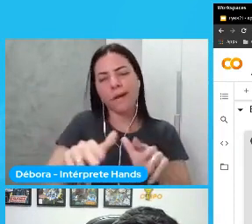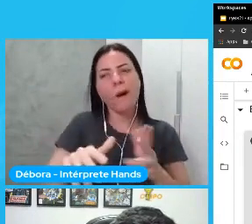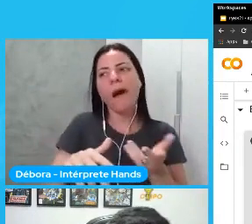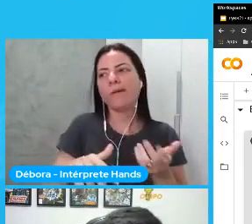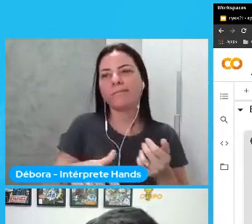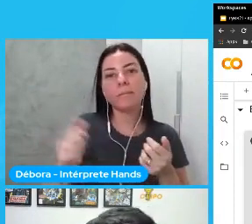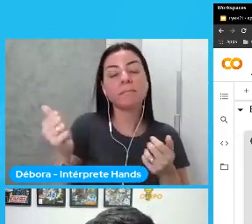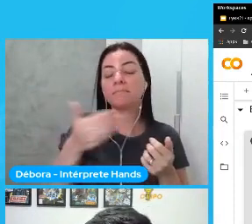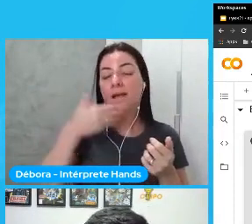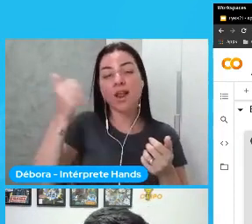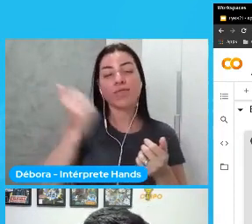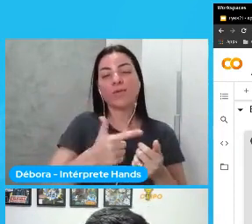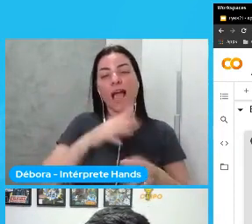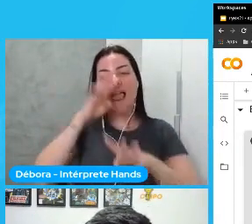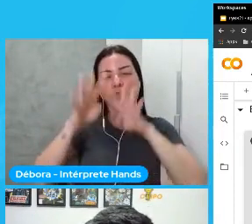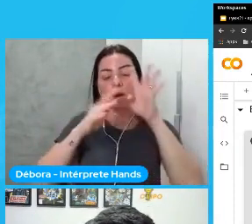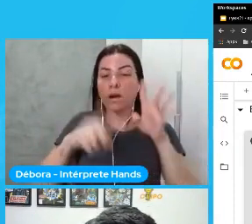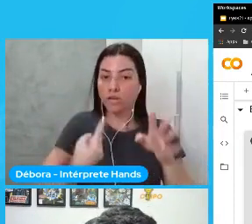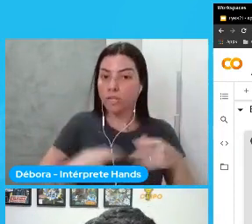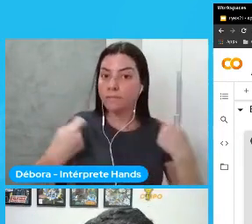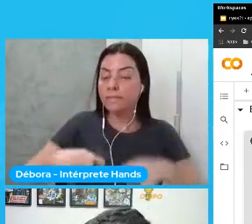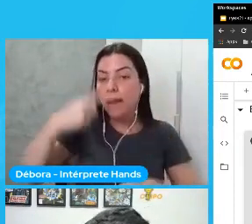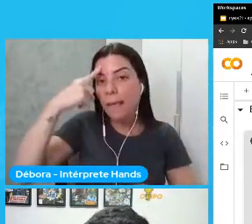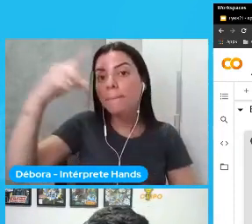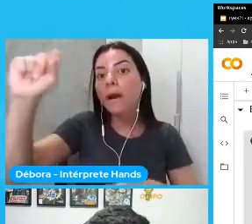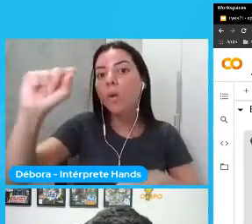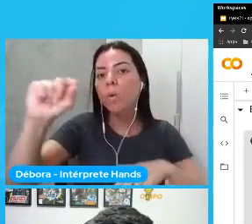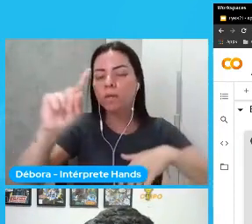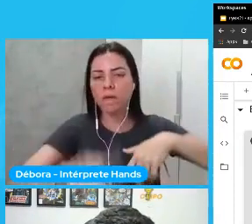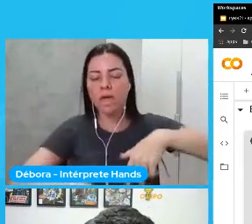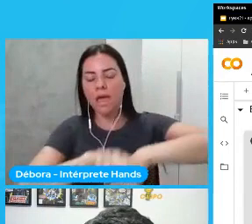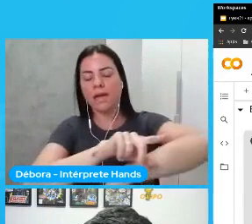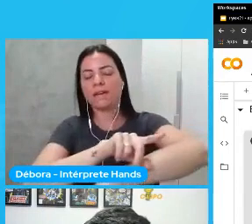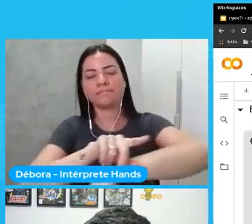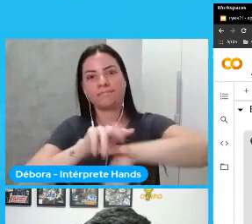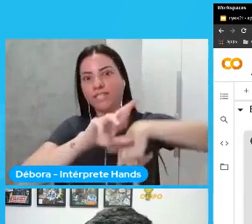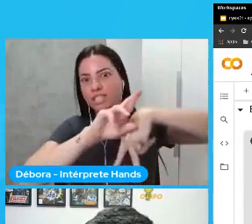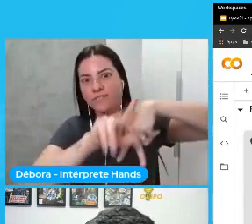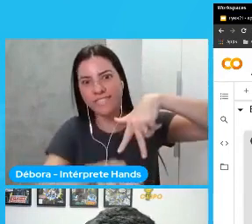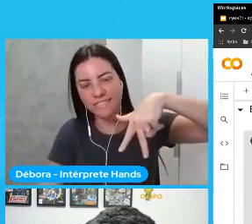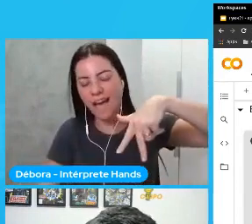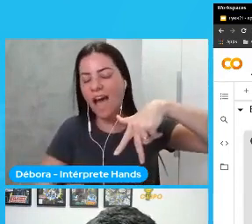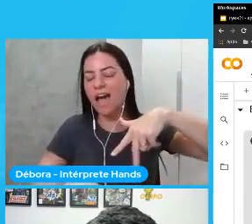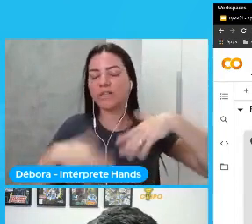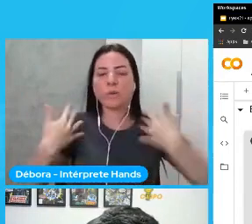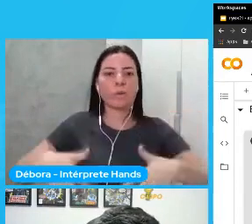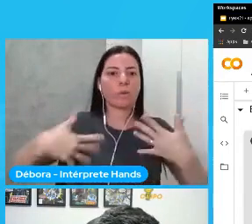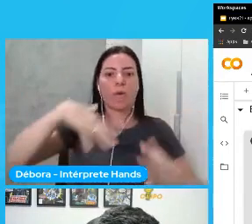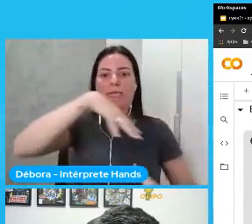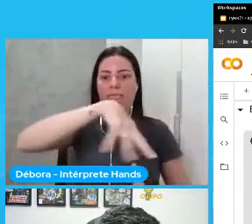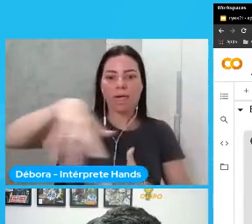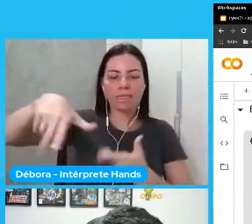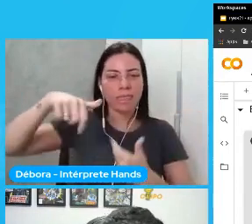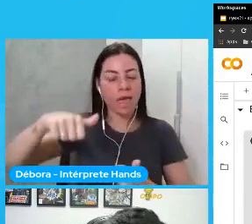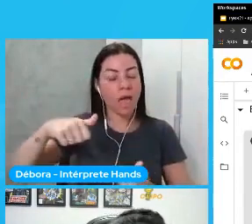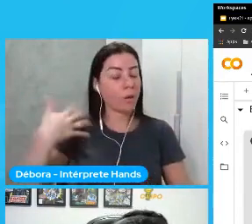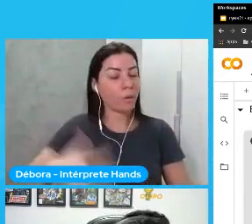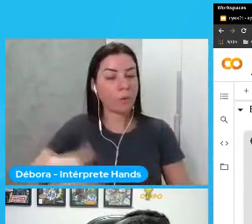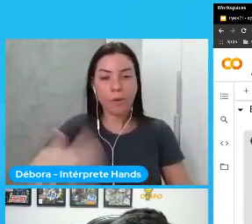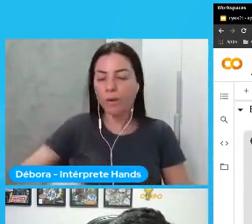a gente tem que lembrar que a diversidade de seres humanos na Terra é gigantesca e esse modelo ele é básico né então